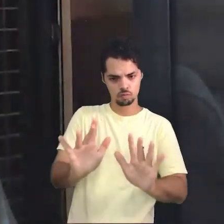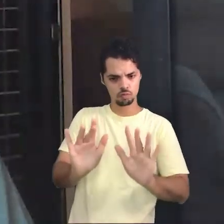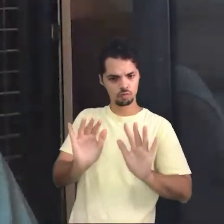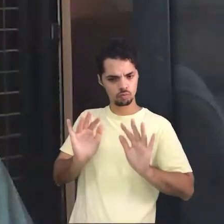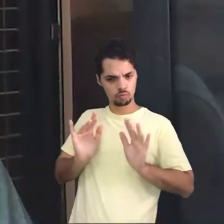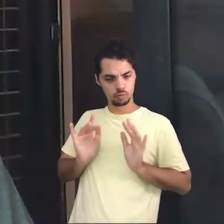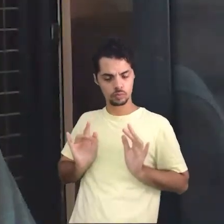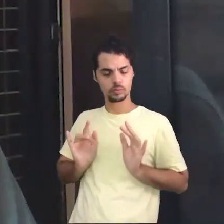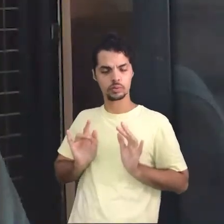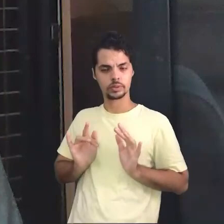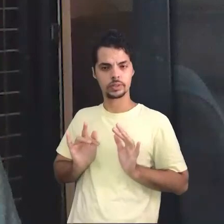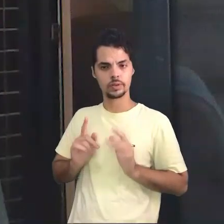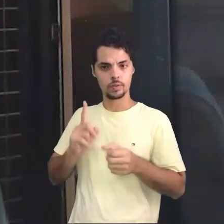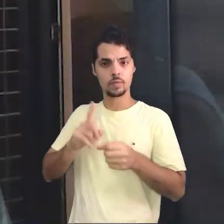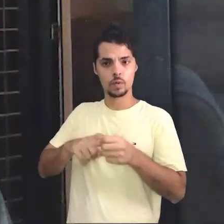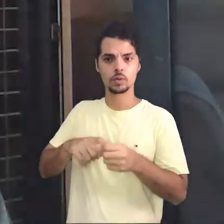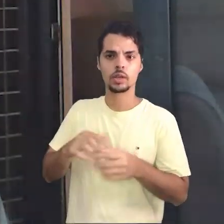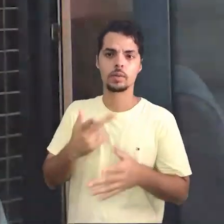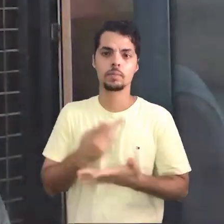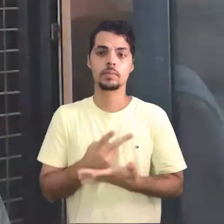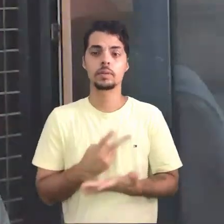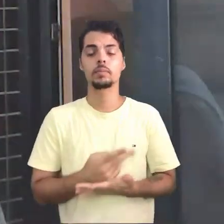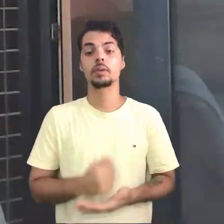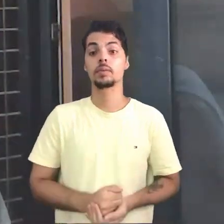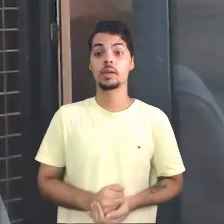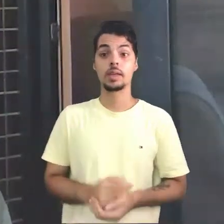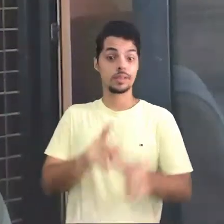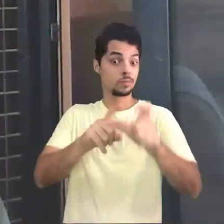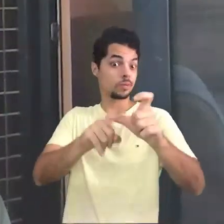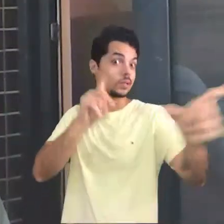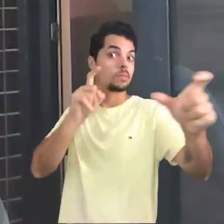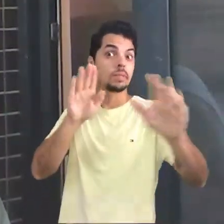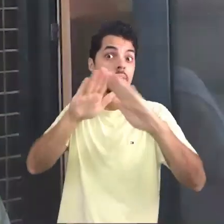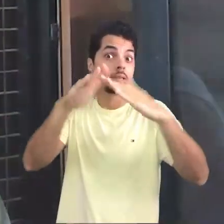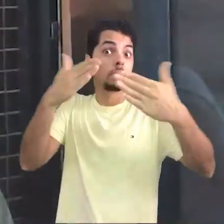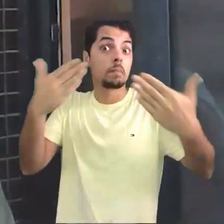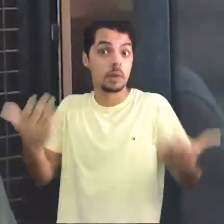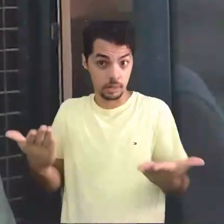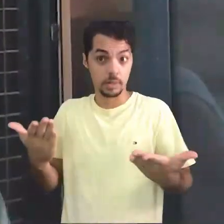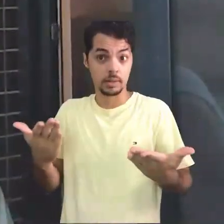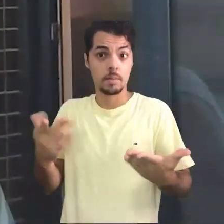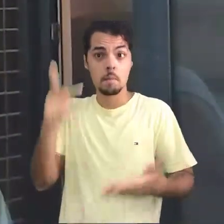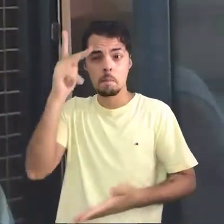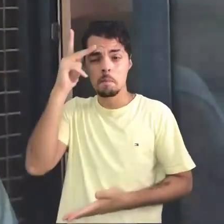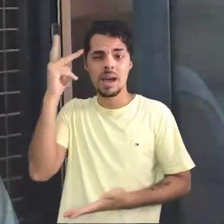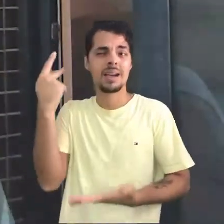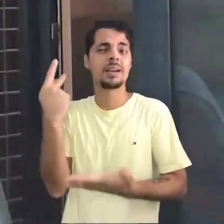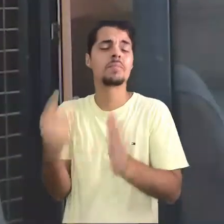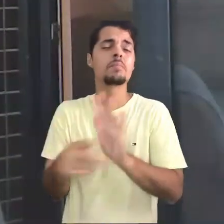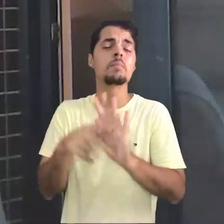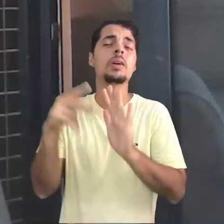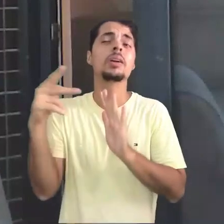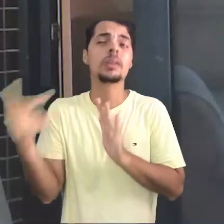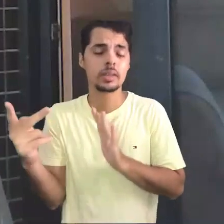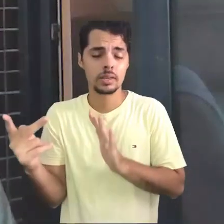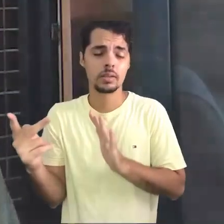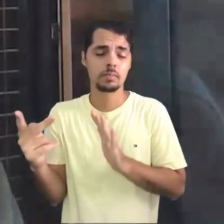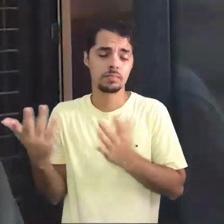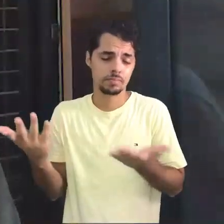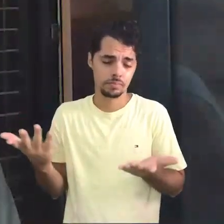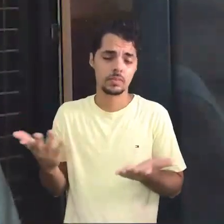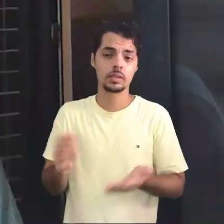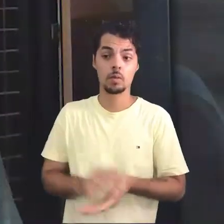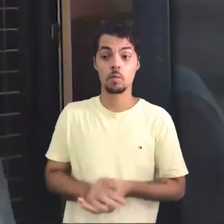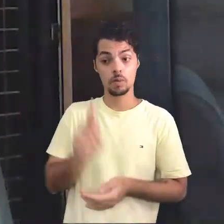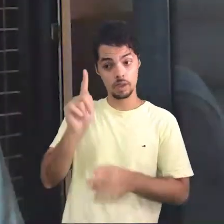cima, o tropeiro está exclamando em letras garrafais Independência para quem? Ou seja, problematizar